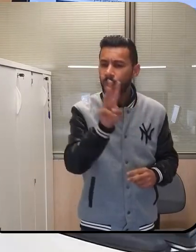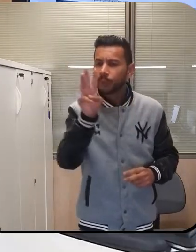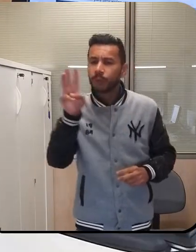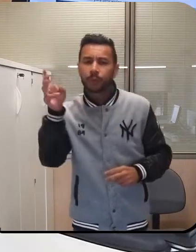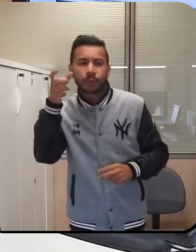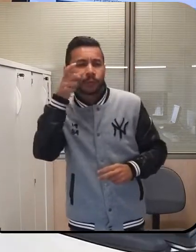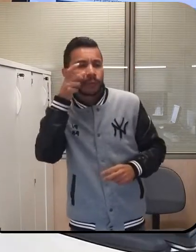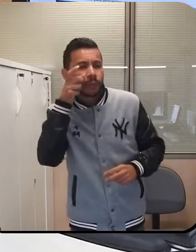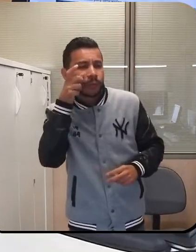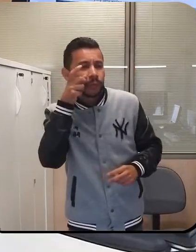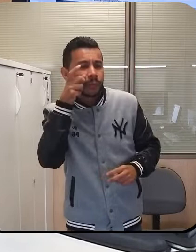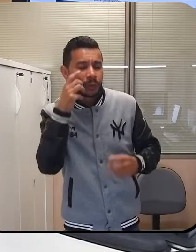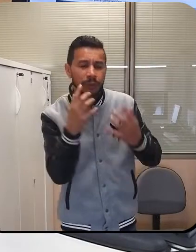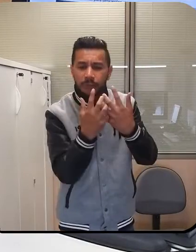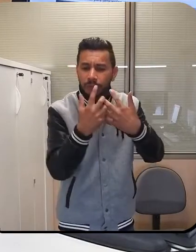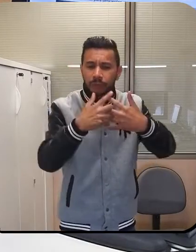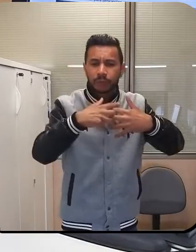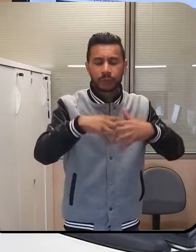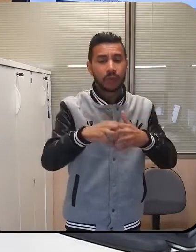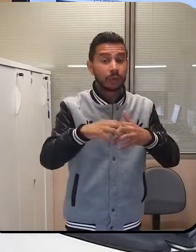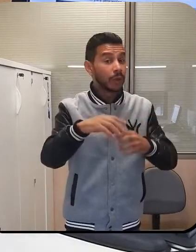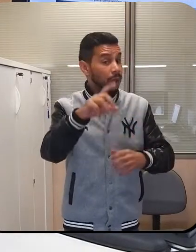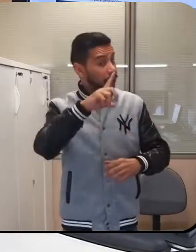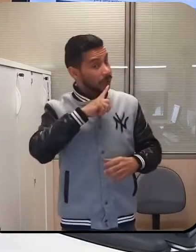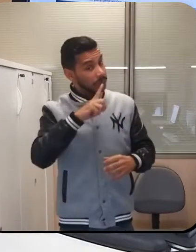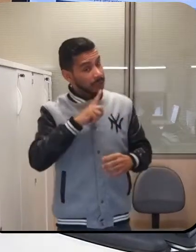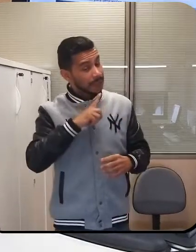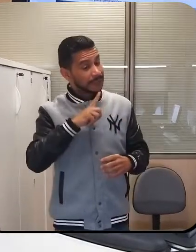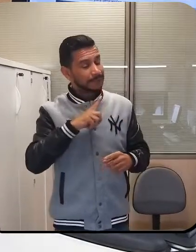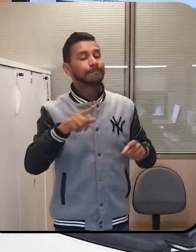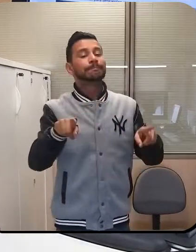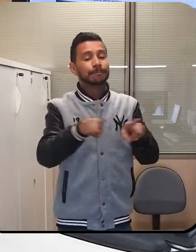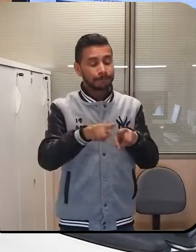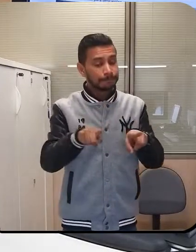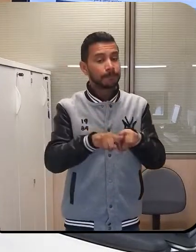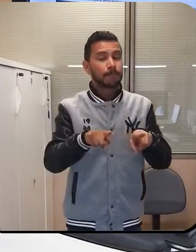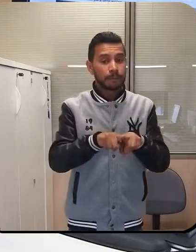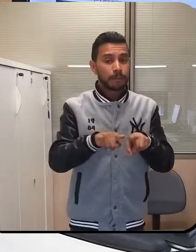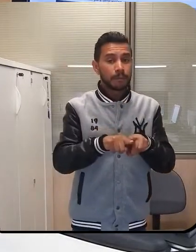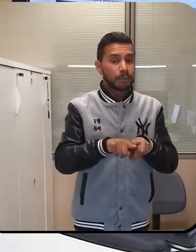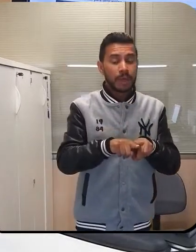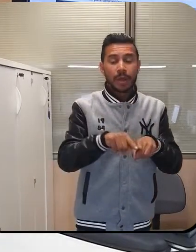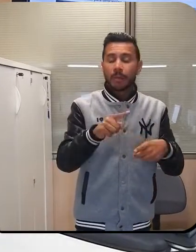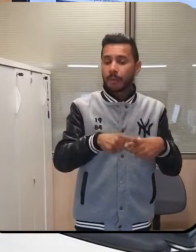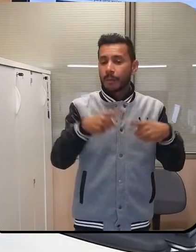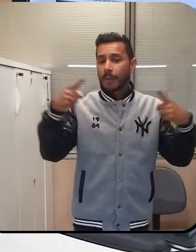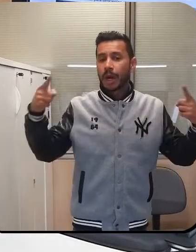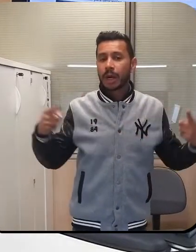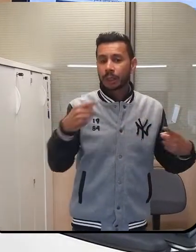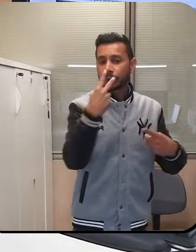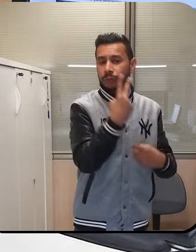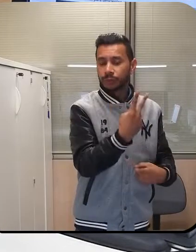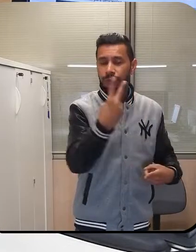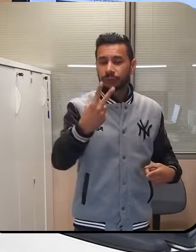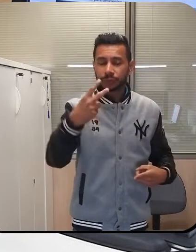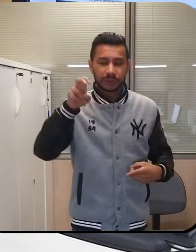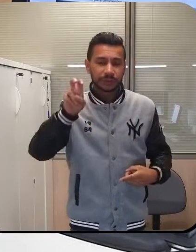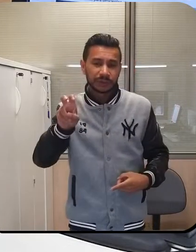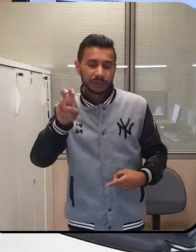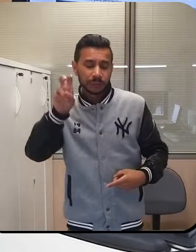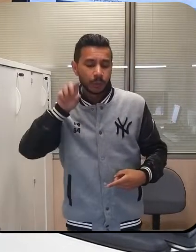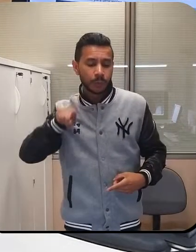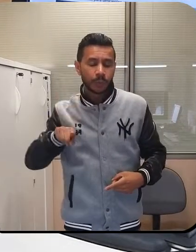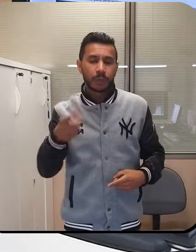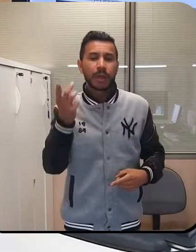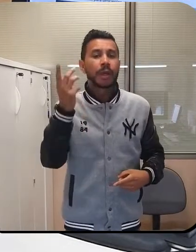empregadores que devem ir lá para o fundo, totalizando R$